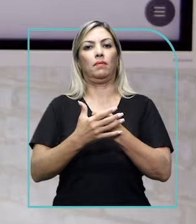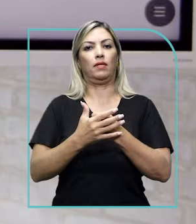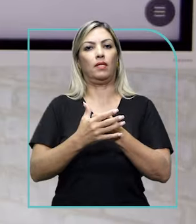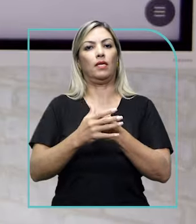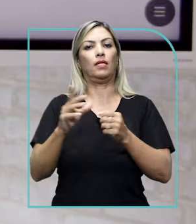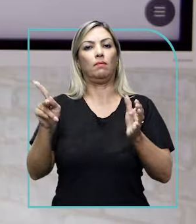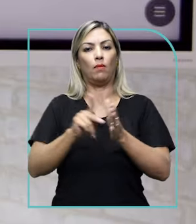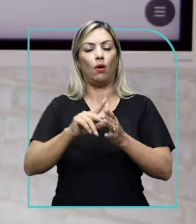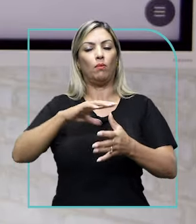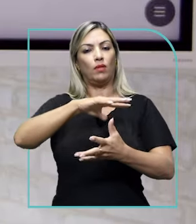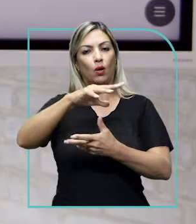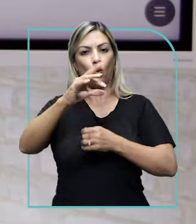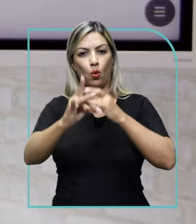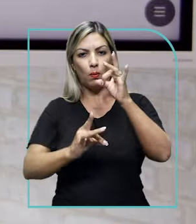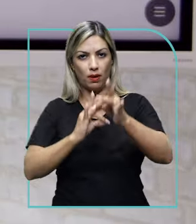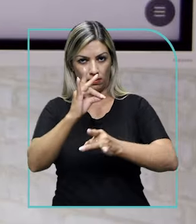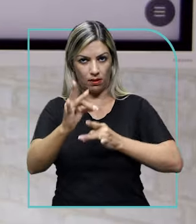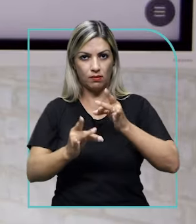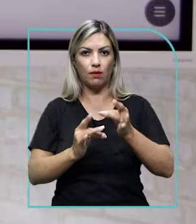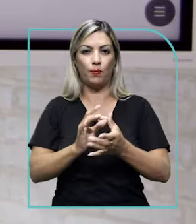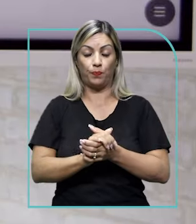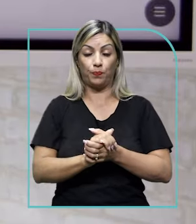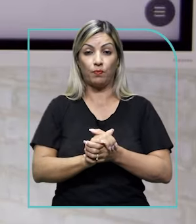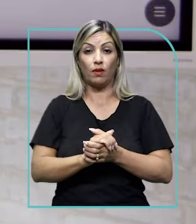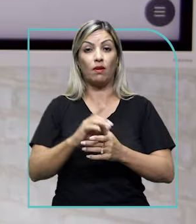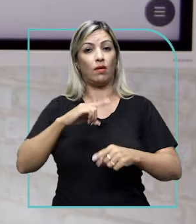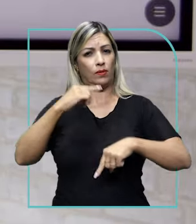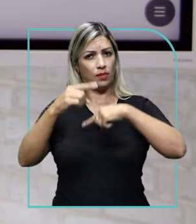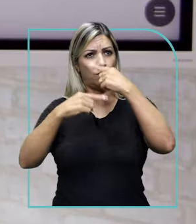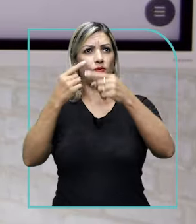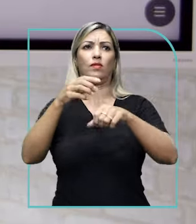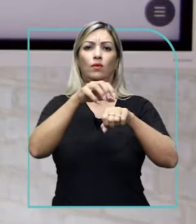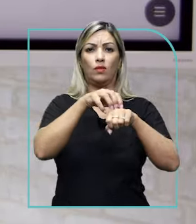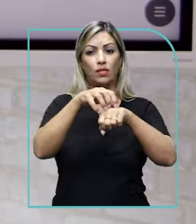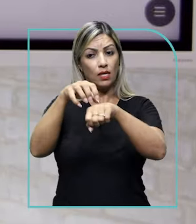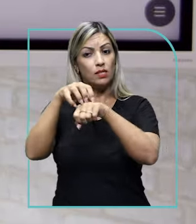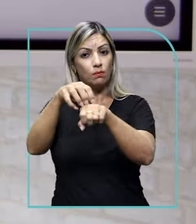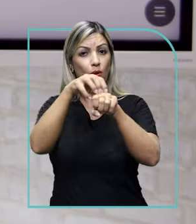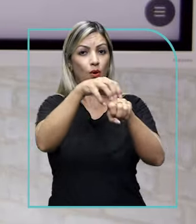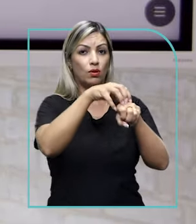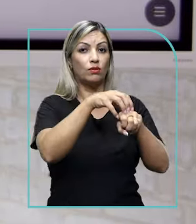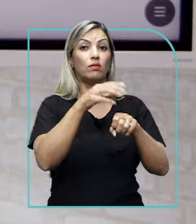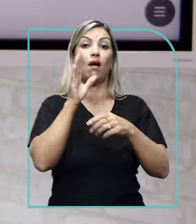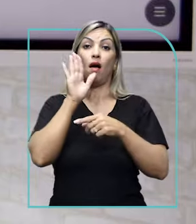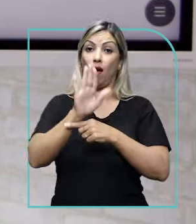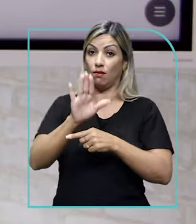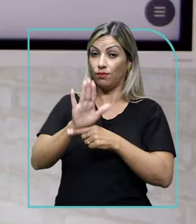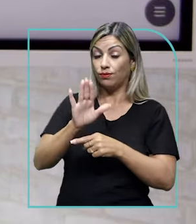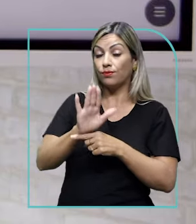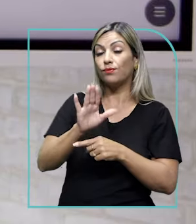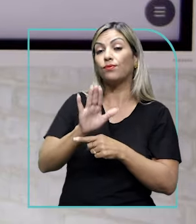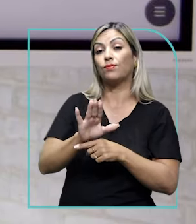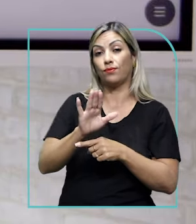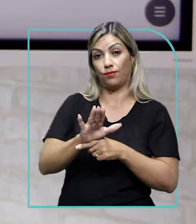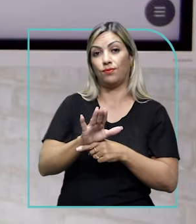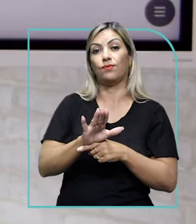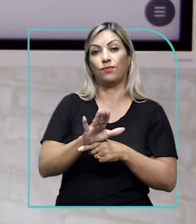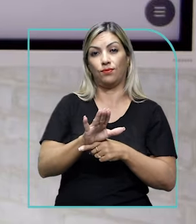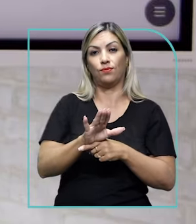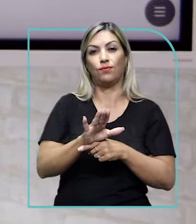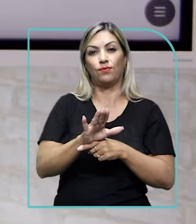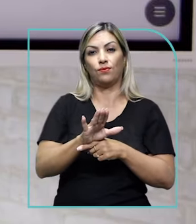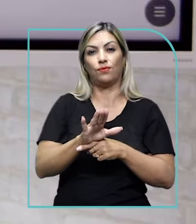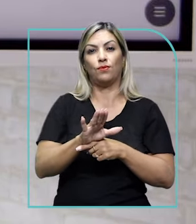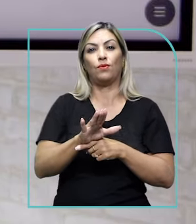globalização. A evolução dos meios de transporte de comunicação favoreceu, né?